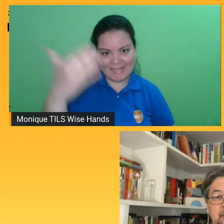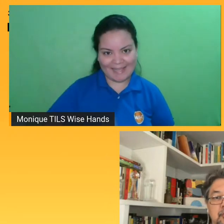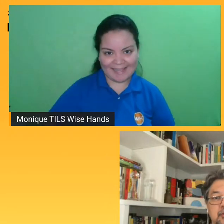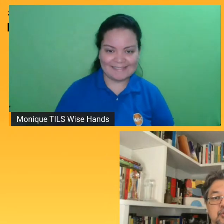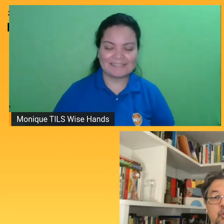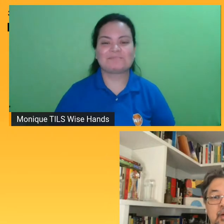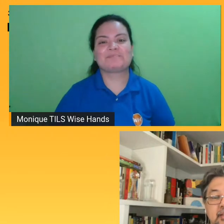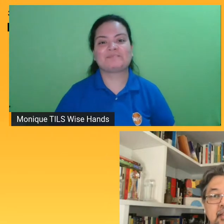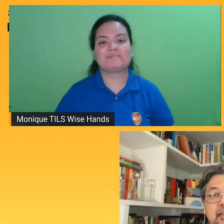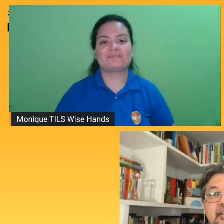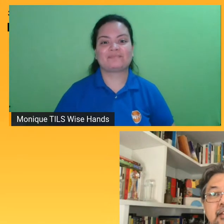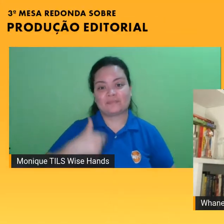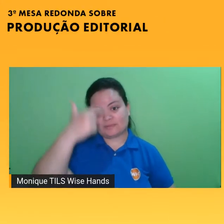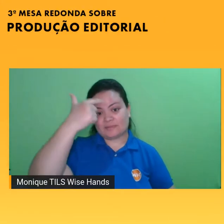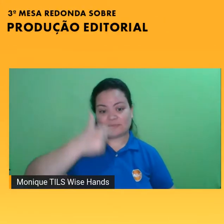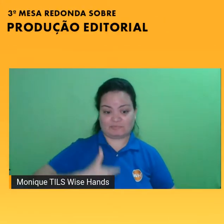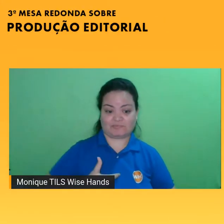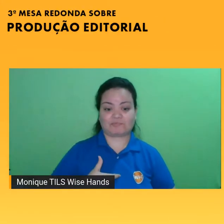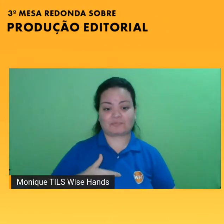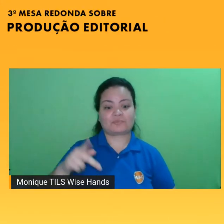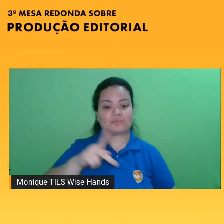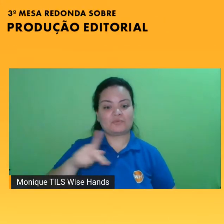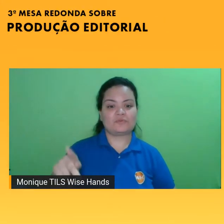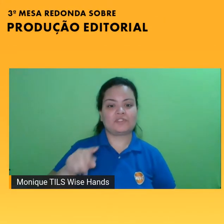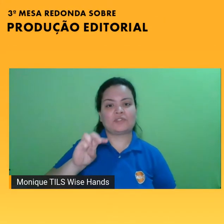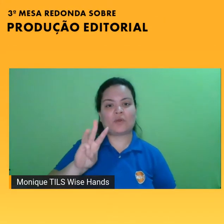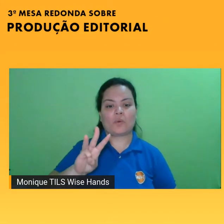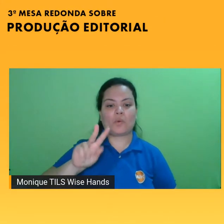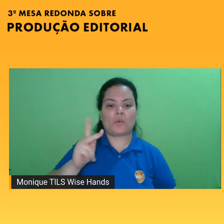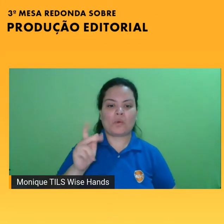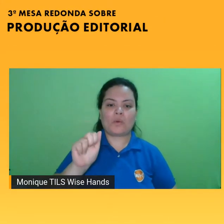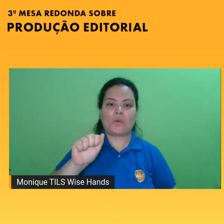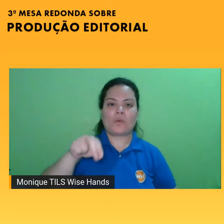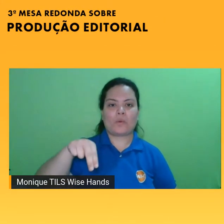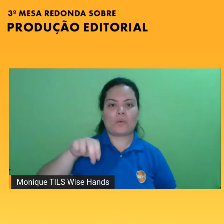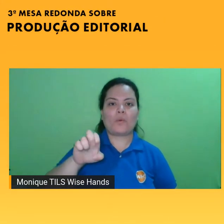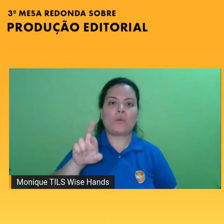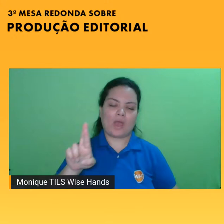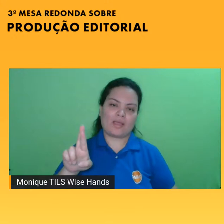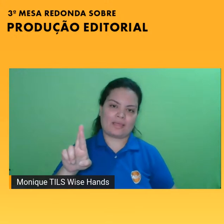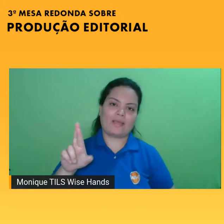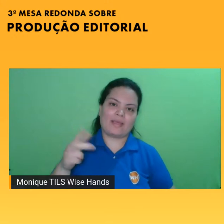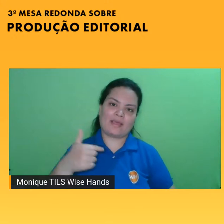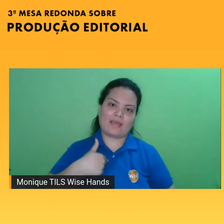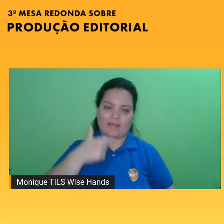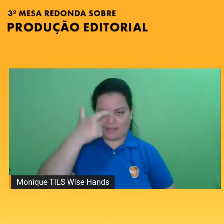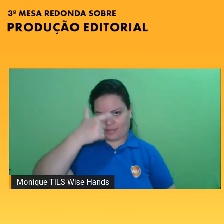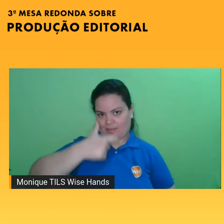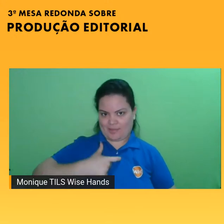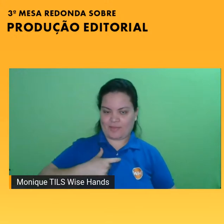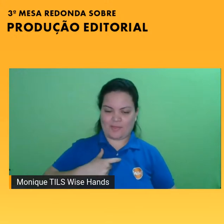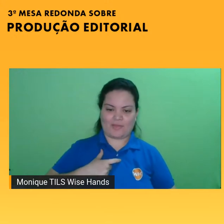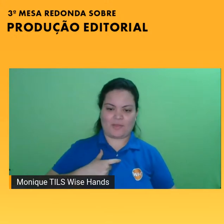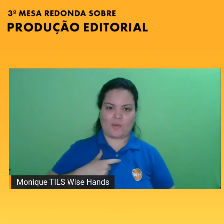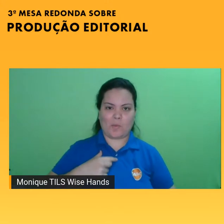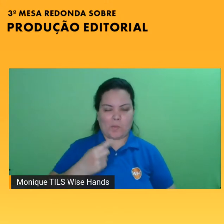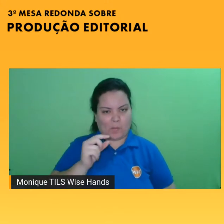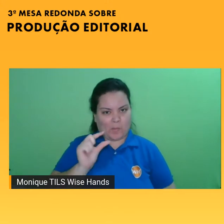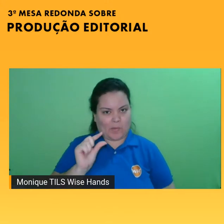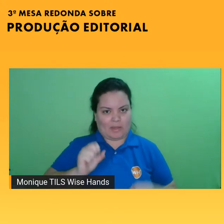Pessoal, eu sou o Wanner, eu sou descendente oriental, eu estou um pouquinho acima do peso,